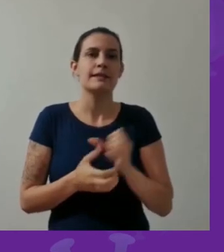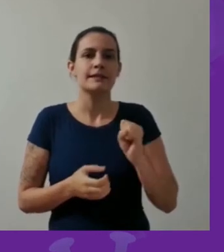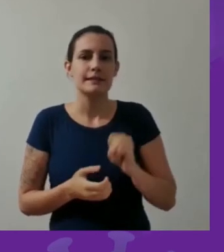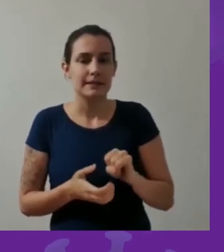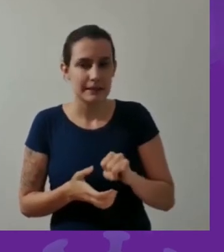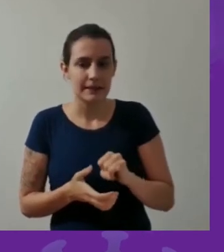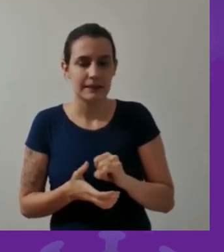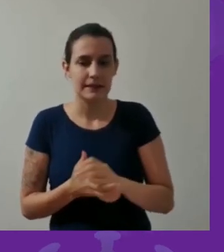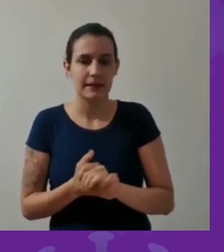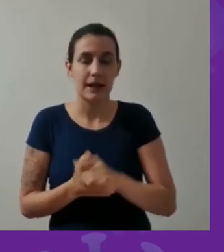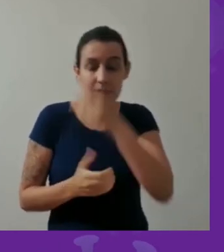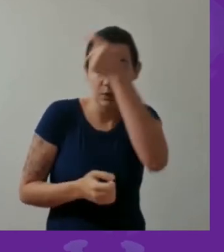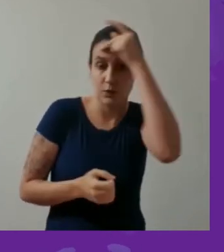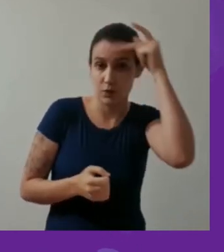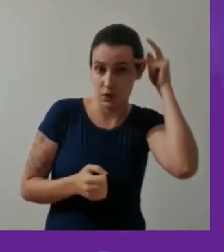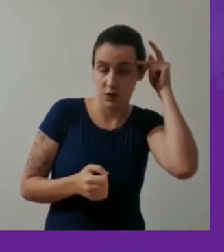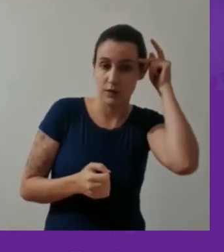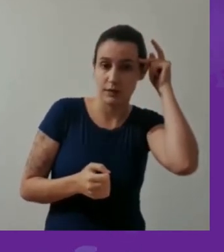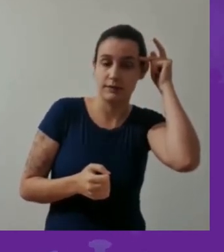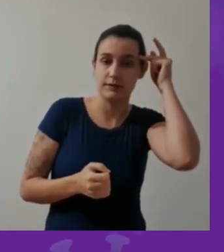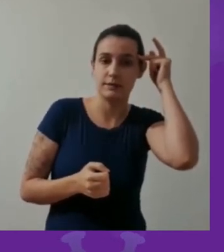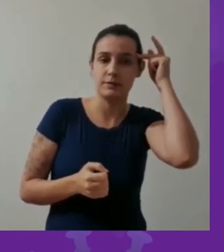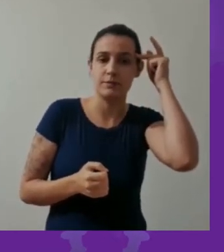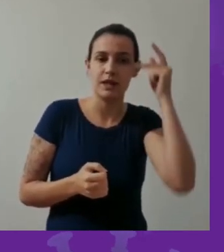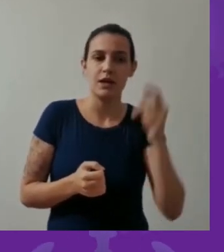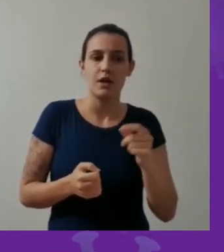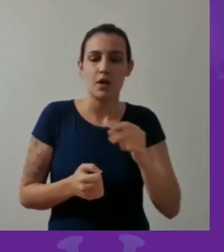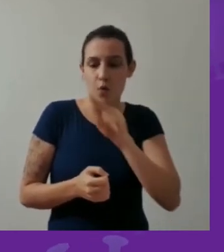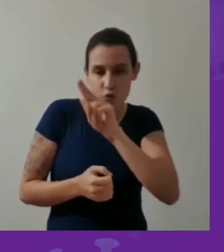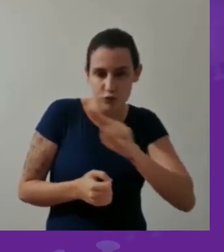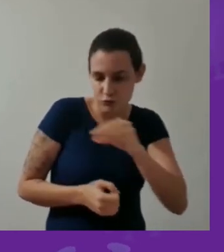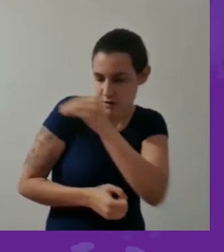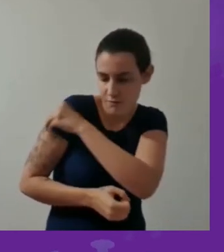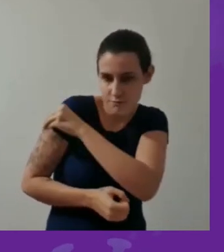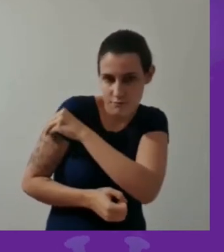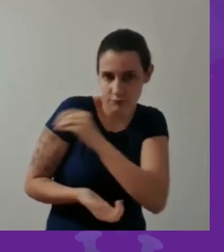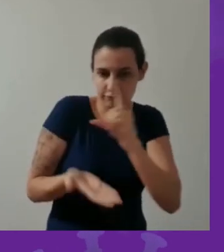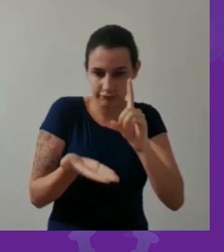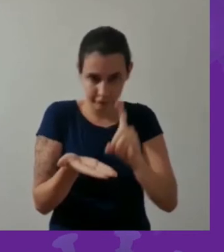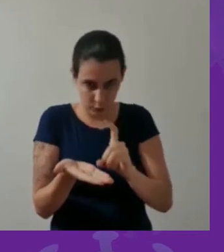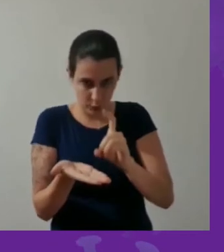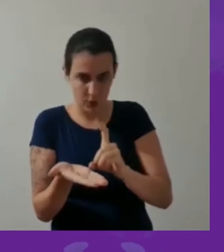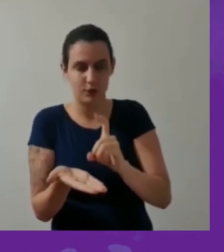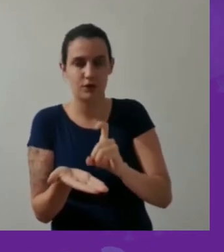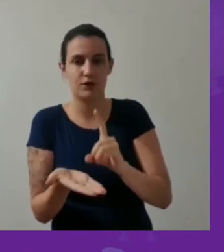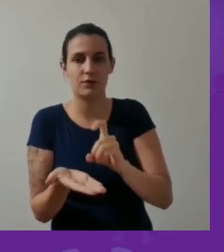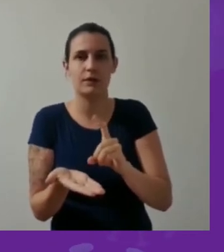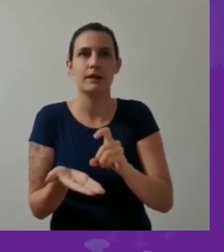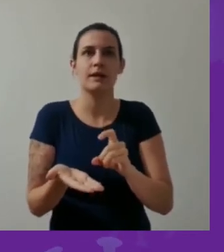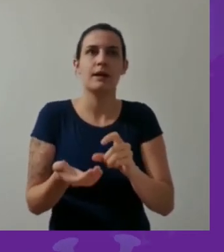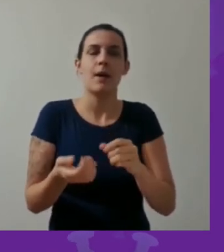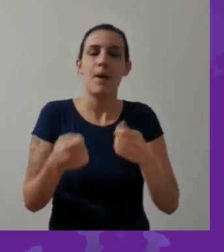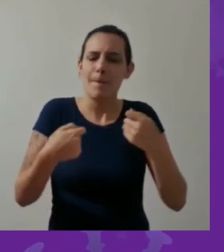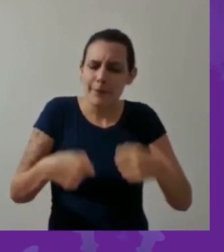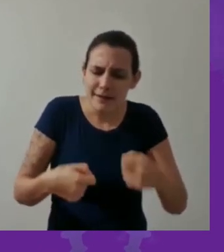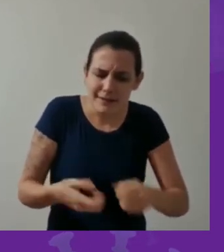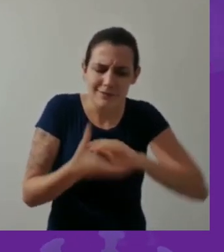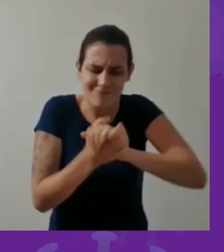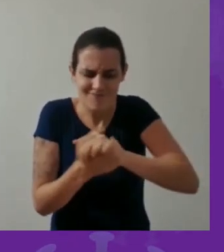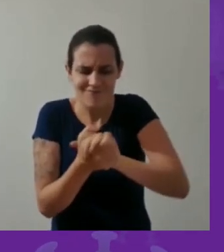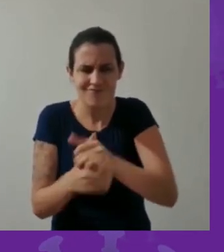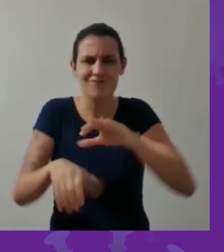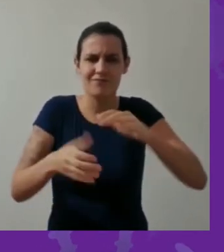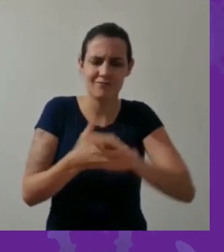as pessoas, quando forem usar o álcool gel, elas